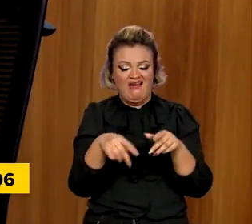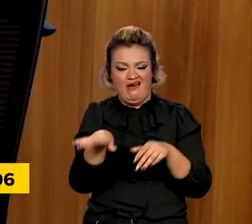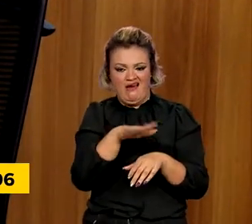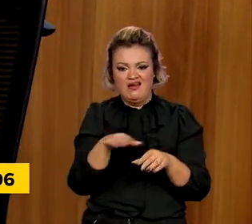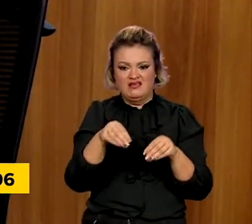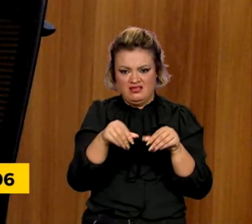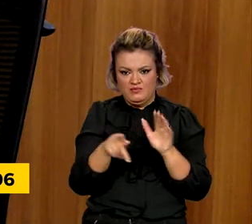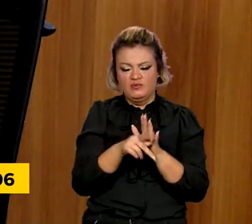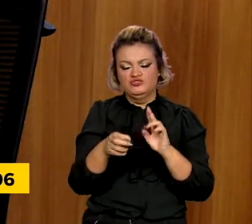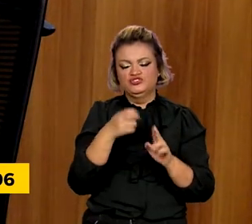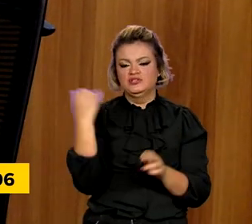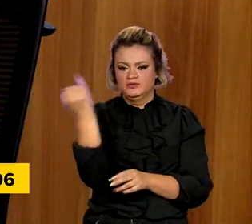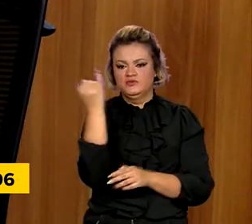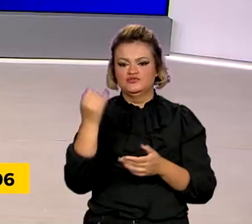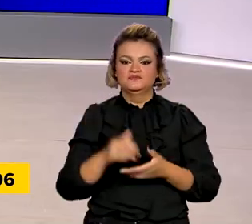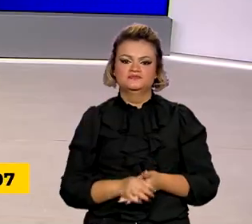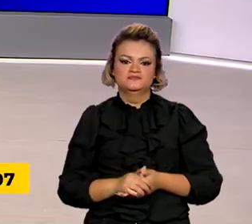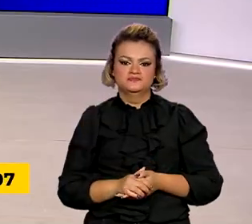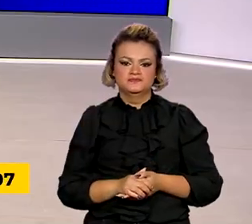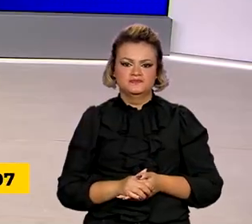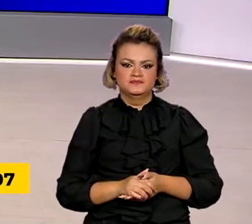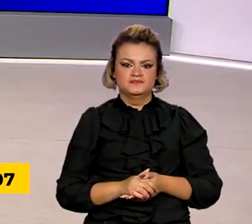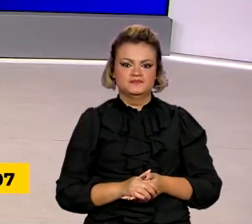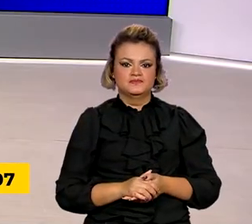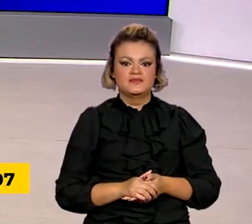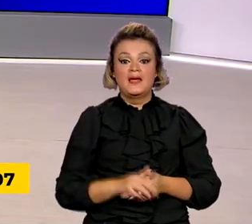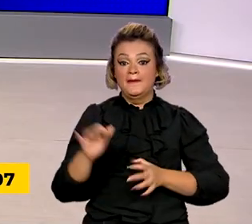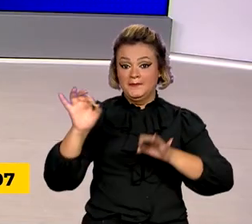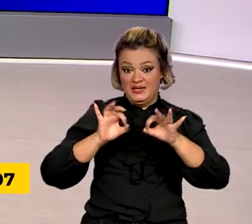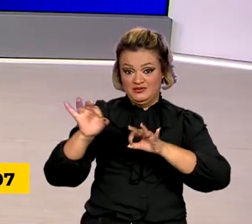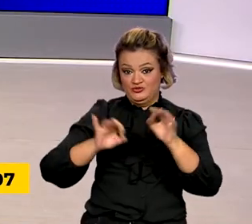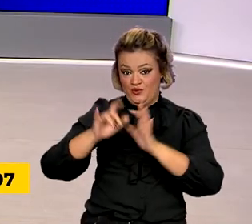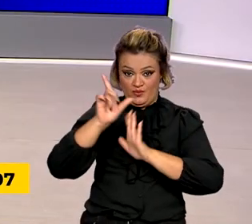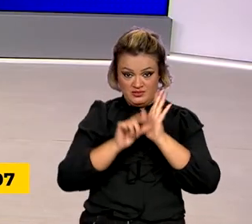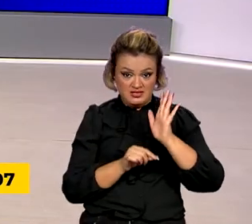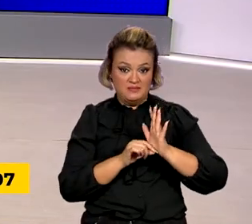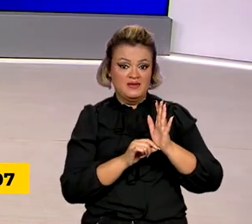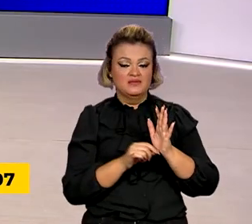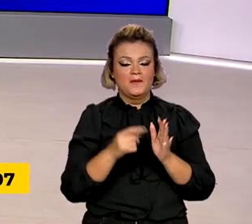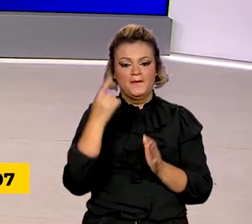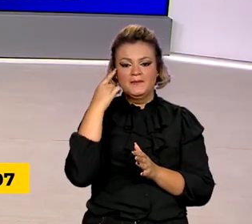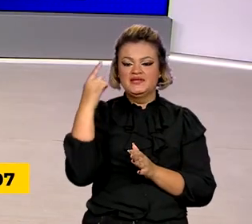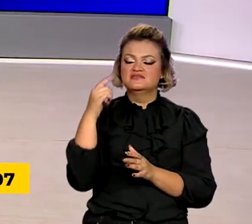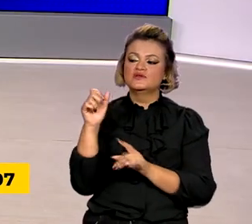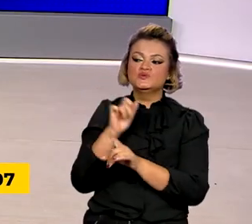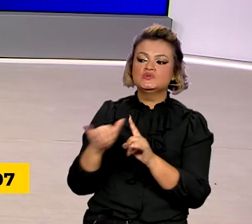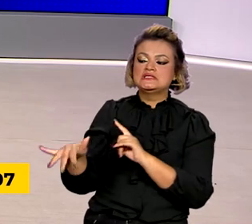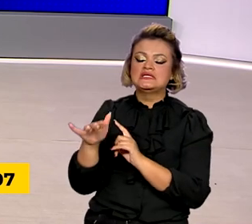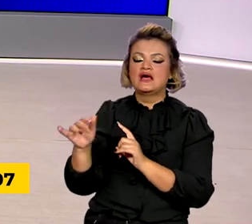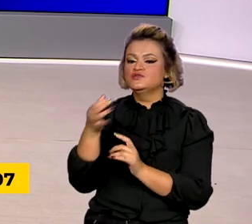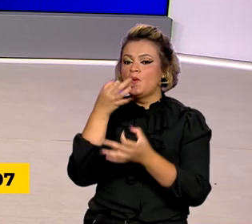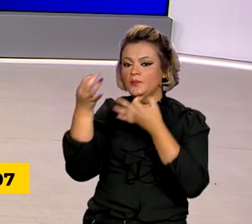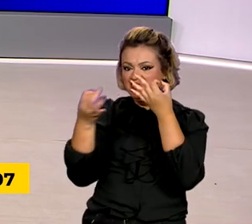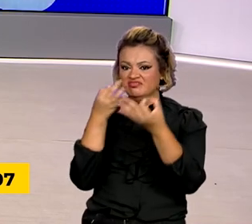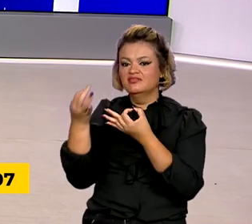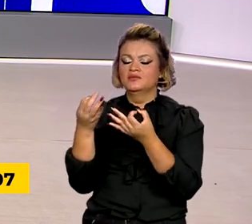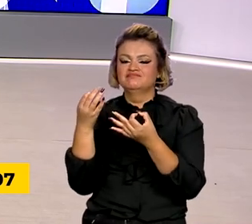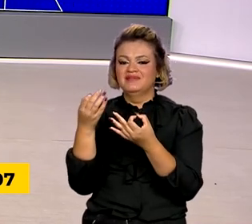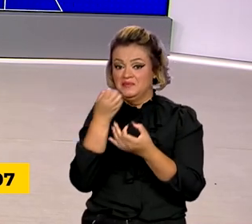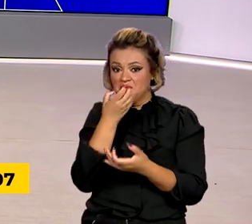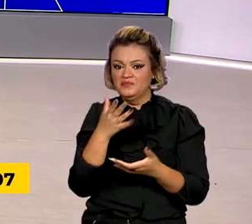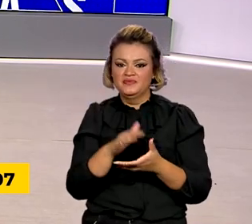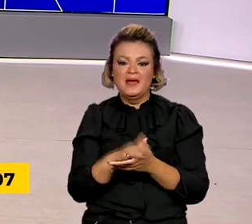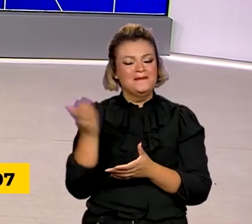fundamental nessa atuação da FUNAI. Planejar o orçamento com a contribuição da sociedade, o que antes era feito